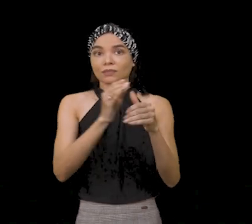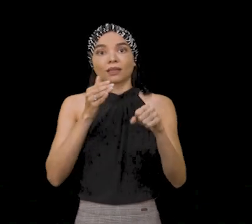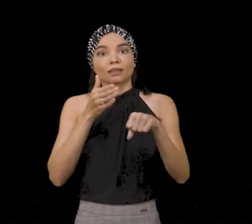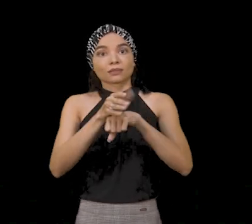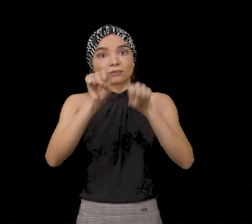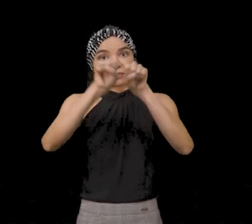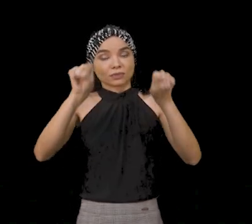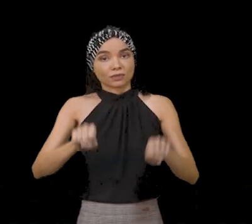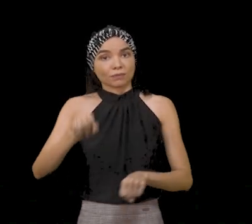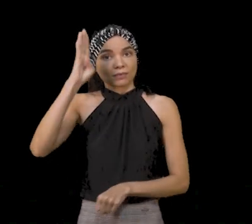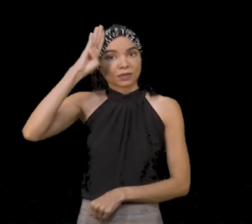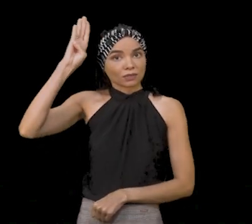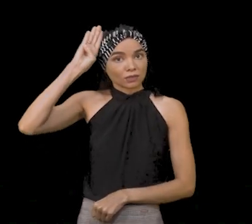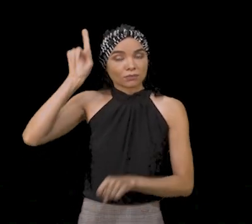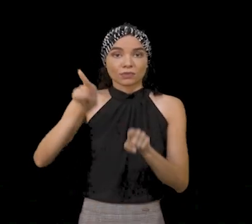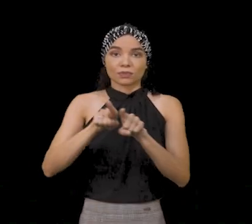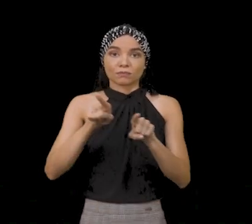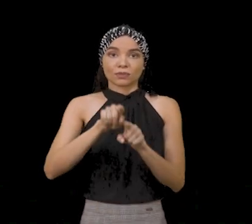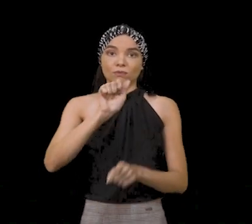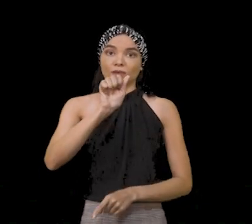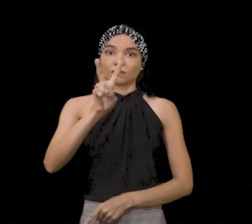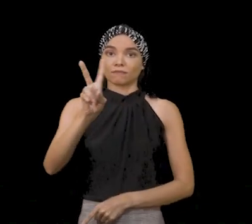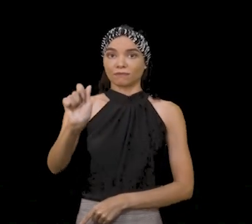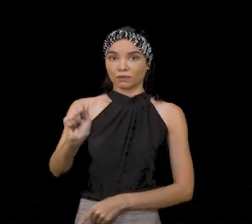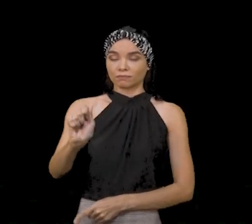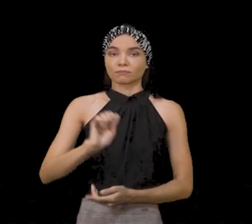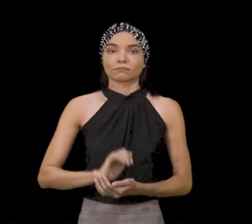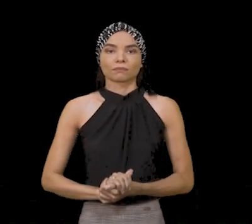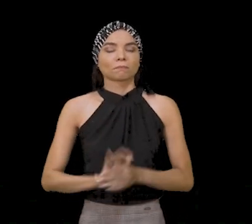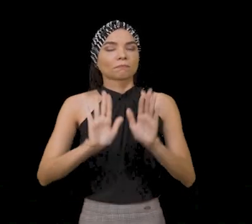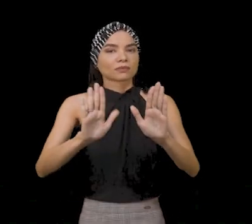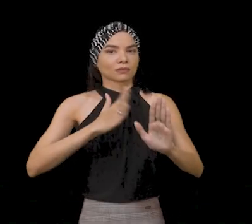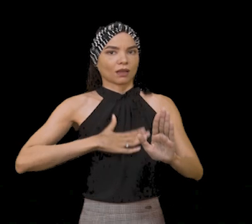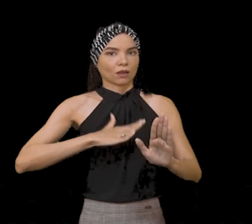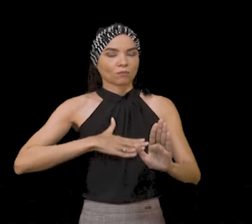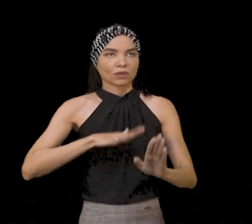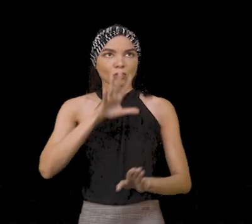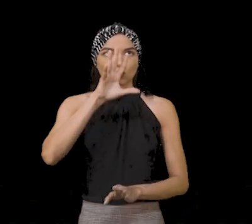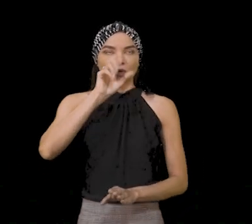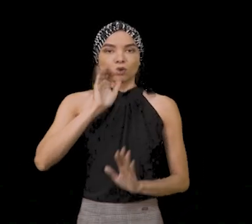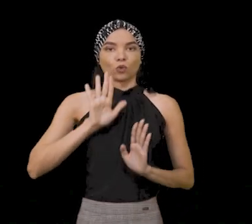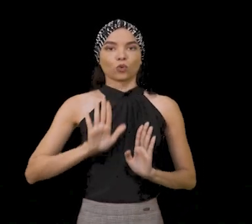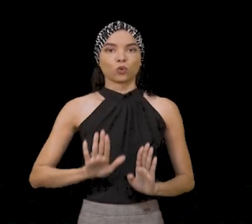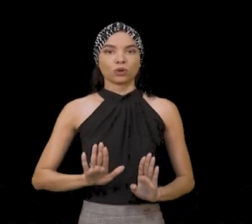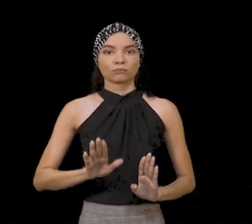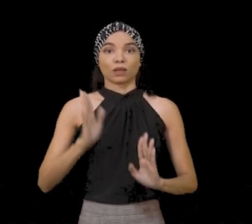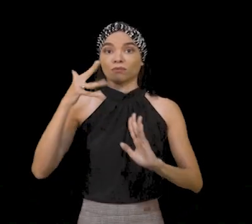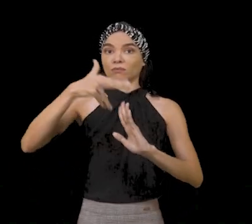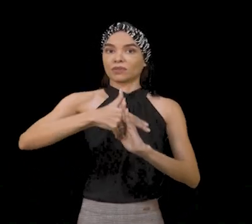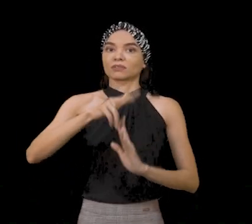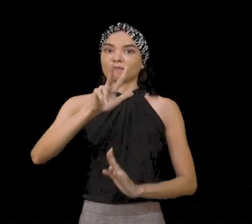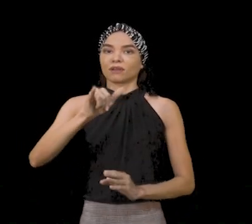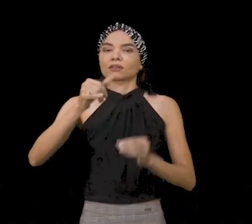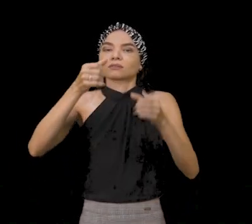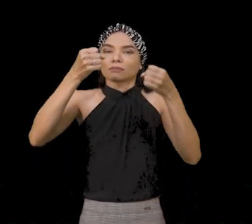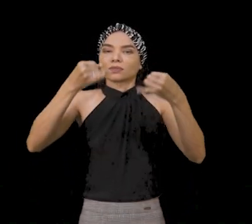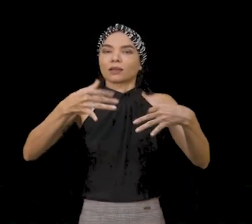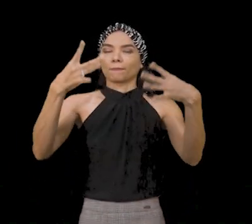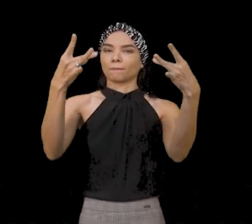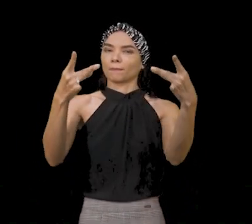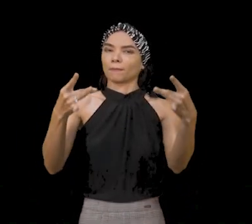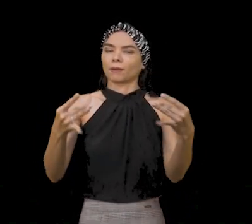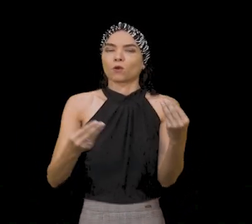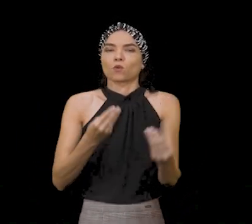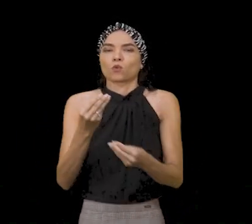acessar o sistema acadêmico e o ambiente virtual de aprendizagem. Calma, respira! A UFMS te explica